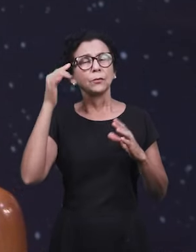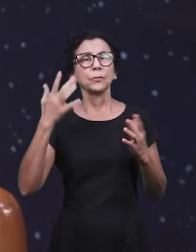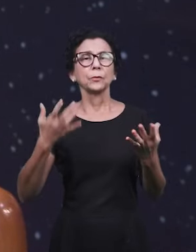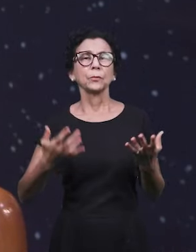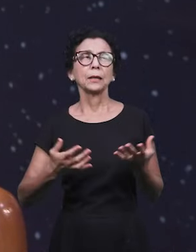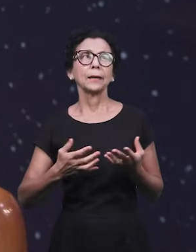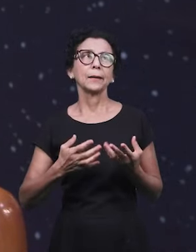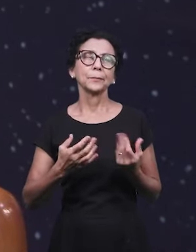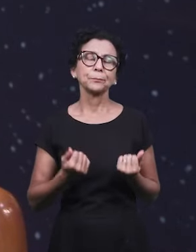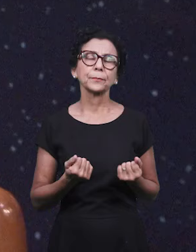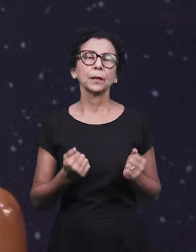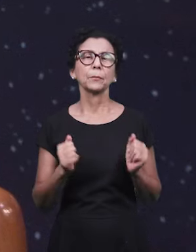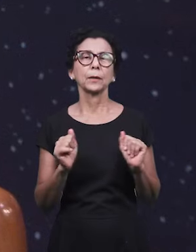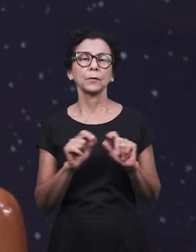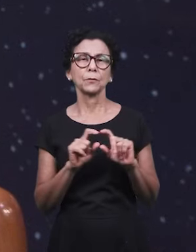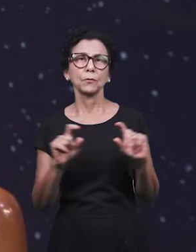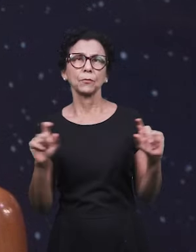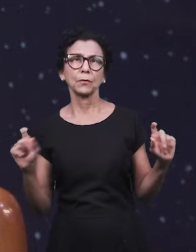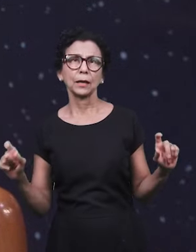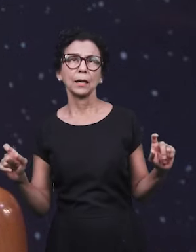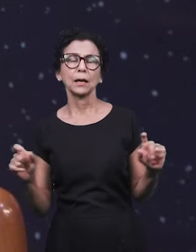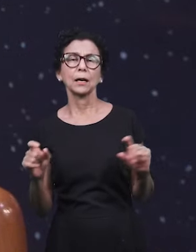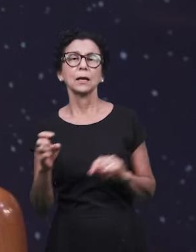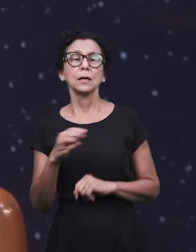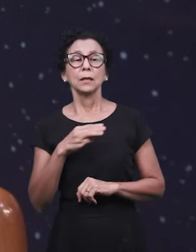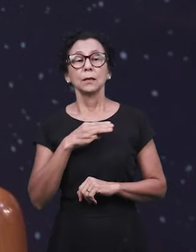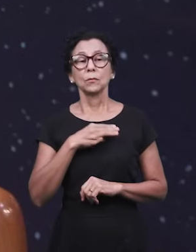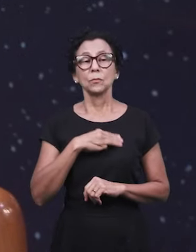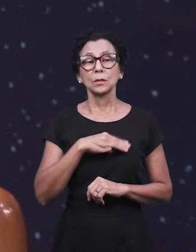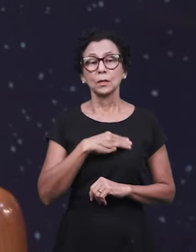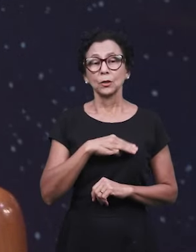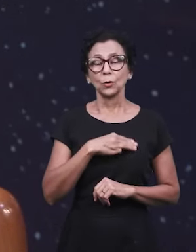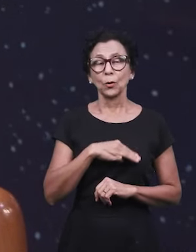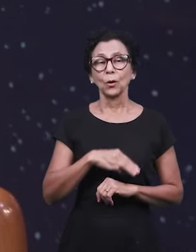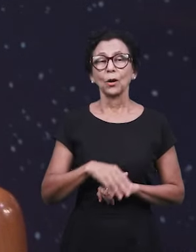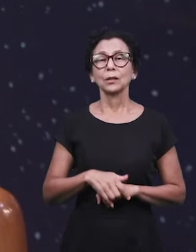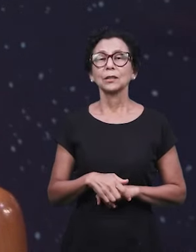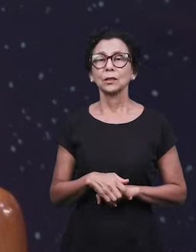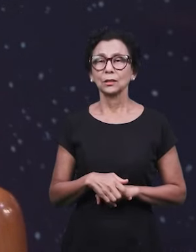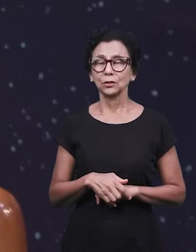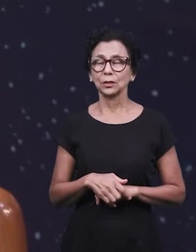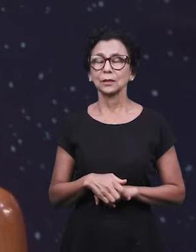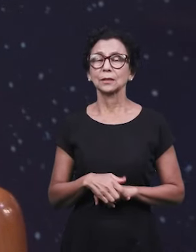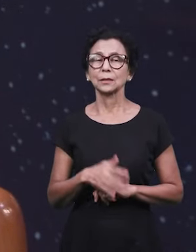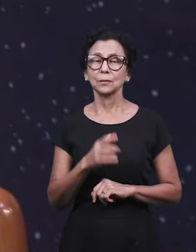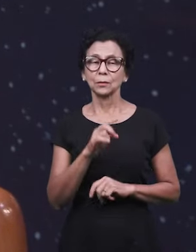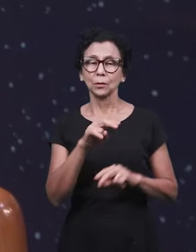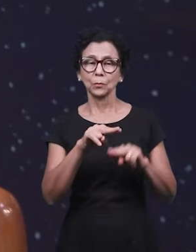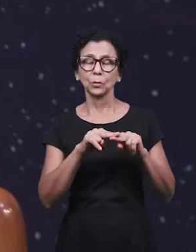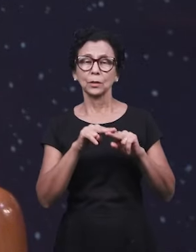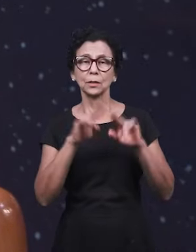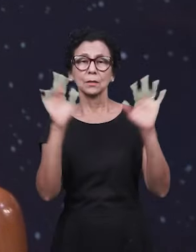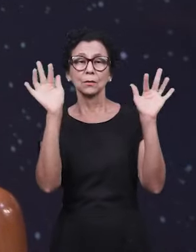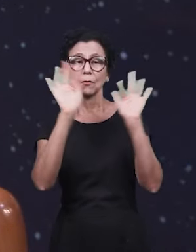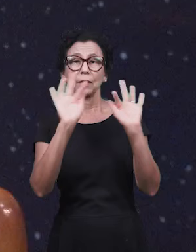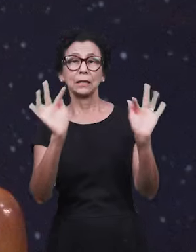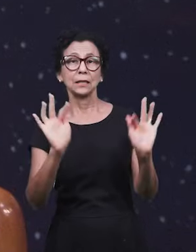Expressões como bem-aventurados os misericordiosos, porque alcançarão misericórdia.